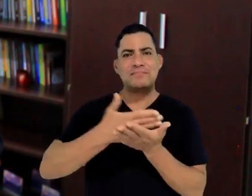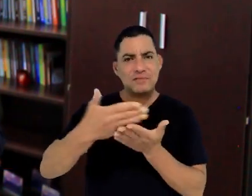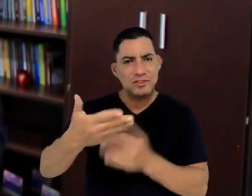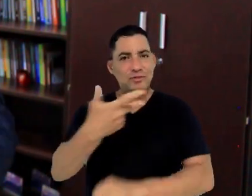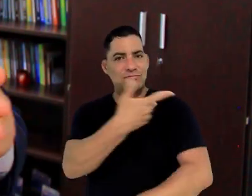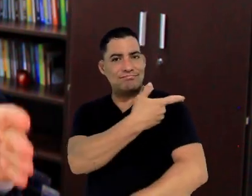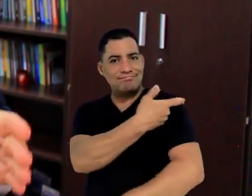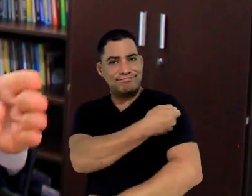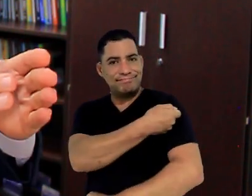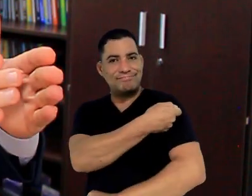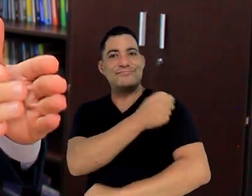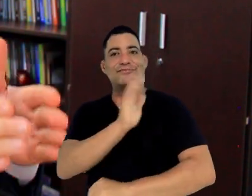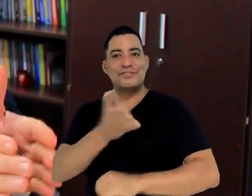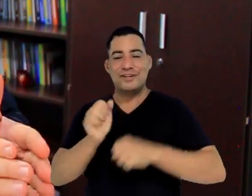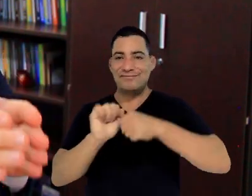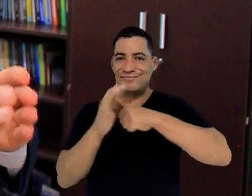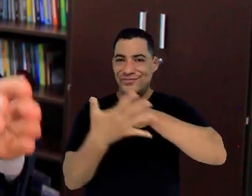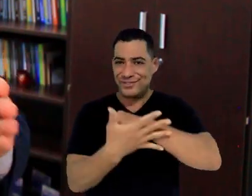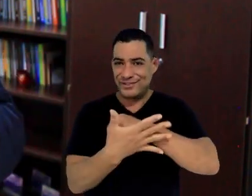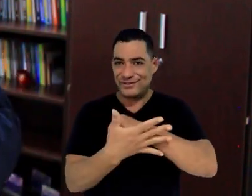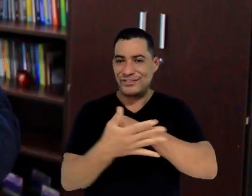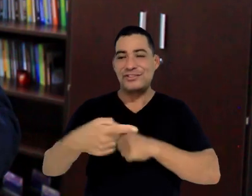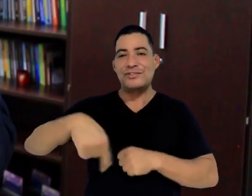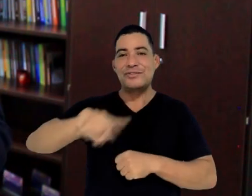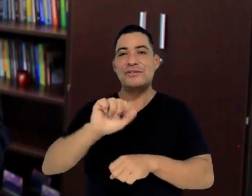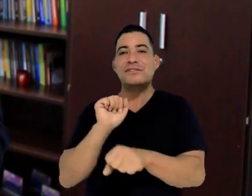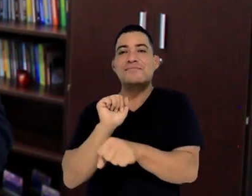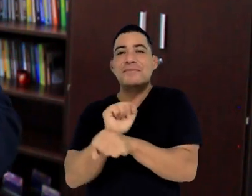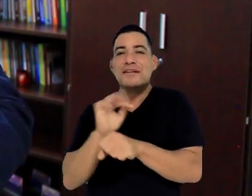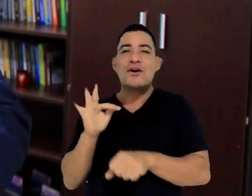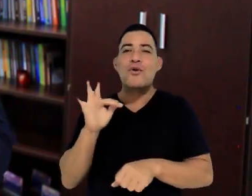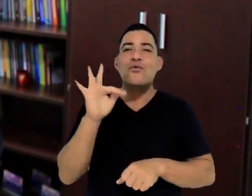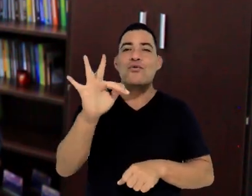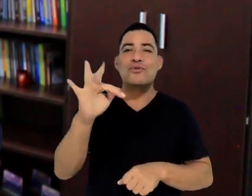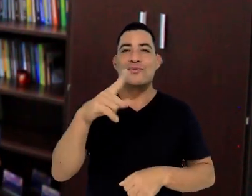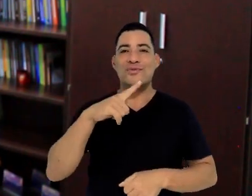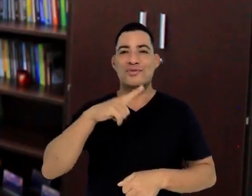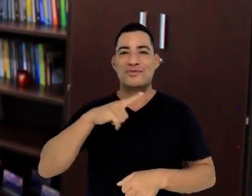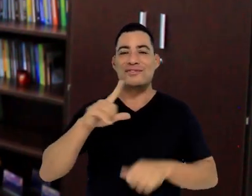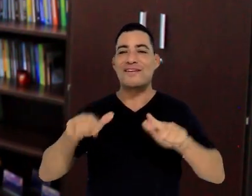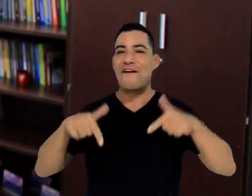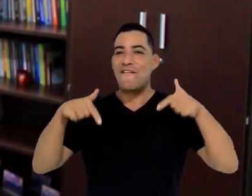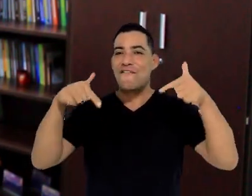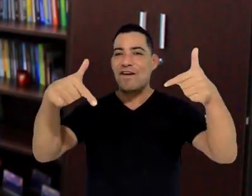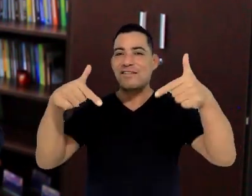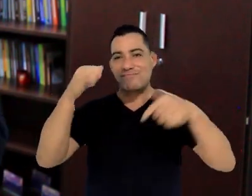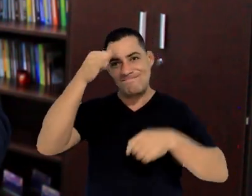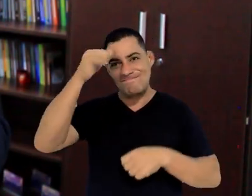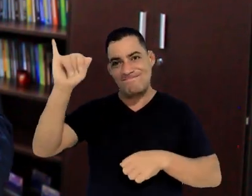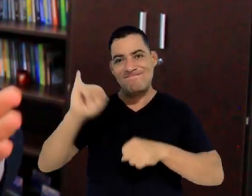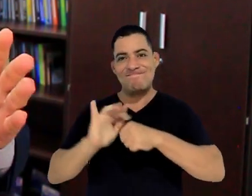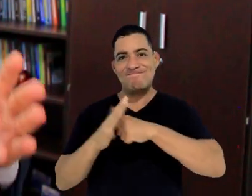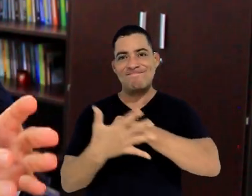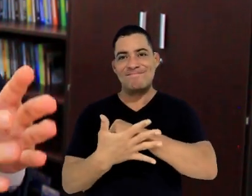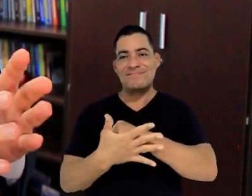acadêmica da UFRB. O início da vacinação contra a Covid-19 nos faz renascer a esperança de que estamos